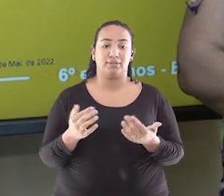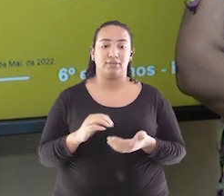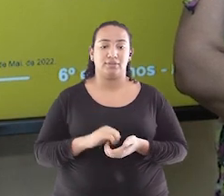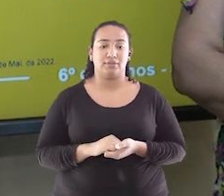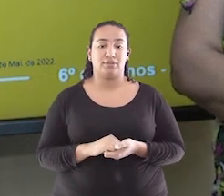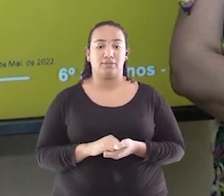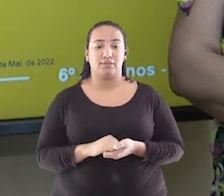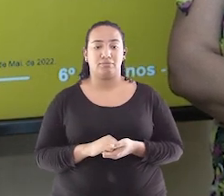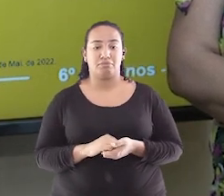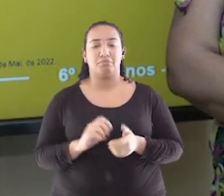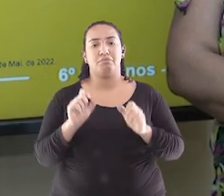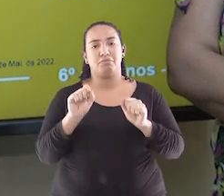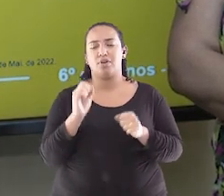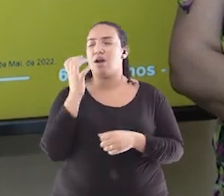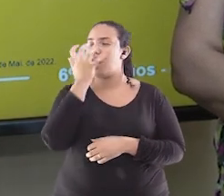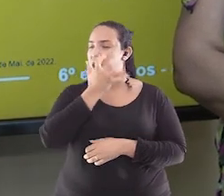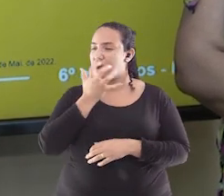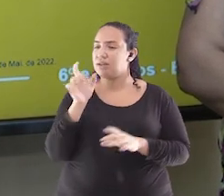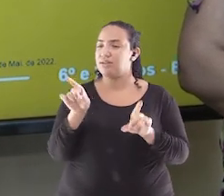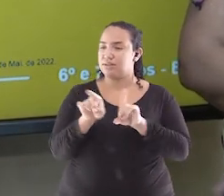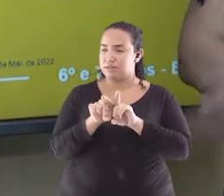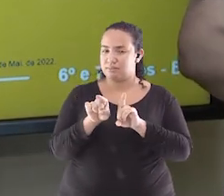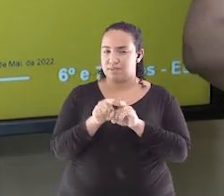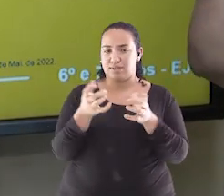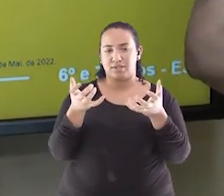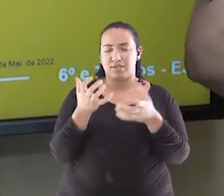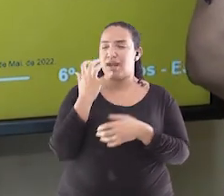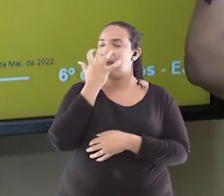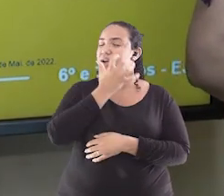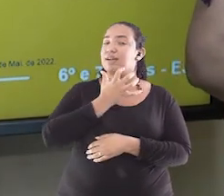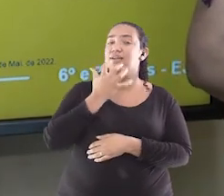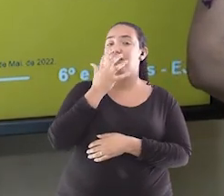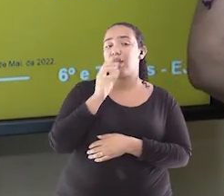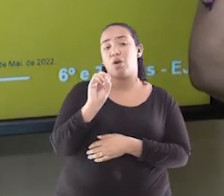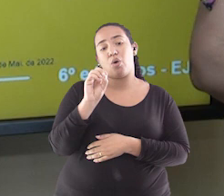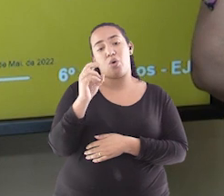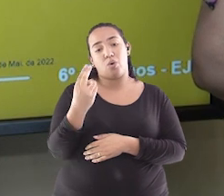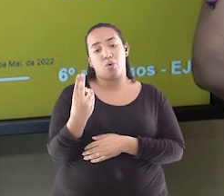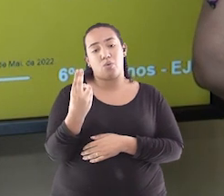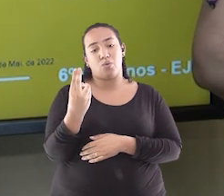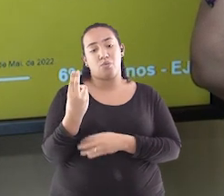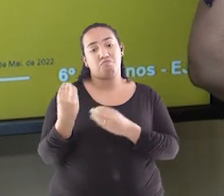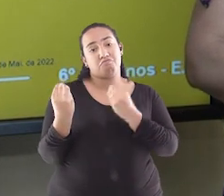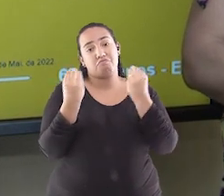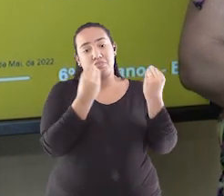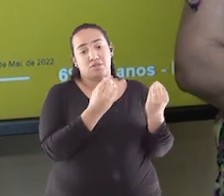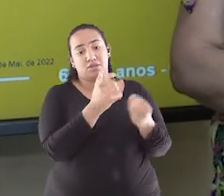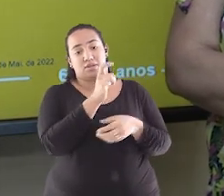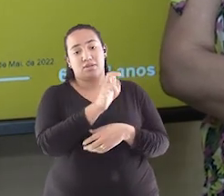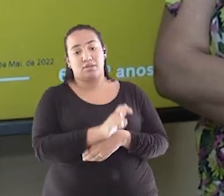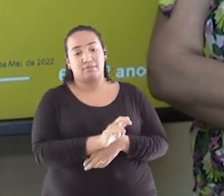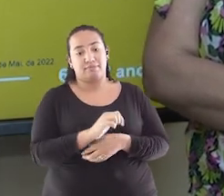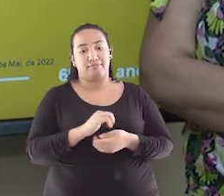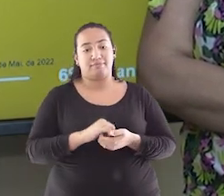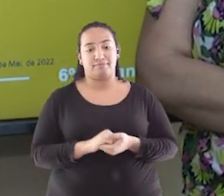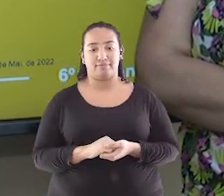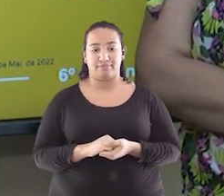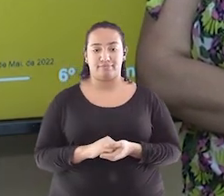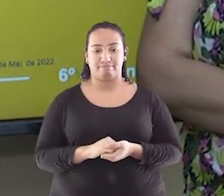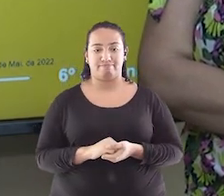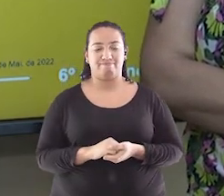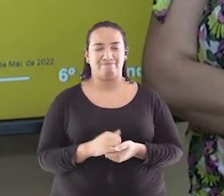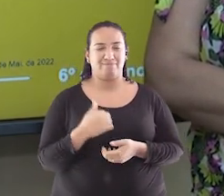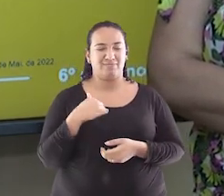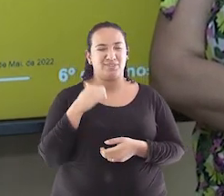Vale cantar um pedacinho da música Você quer cantar um pedacinho da música ou repassar para Edilene? só sei o comecinho, alguém começou Ah,